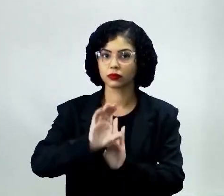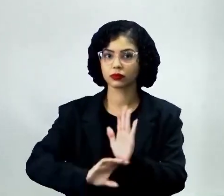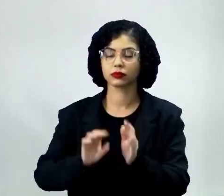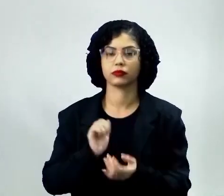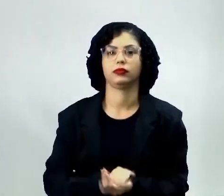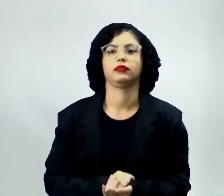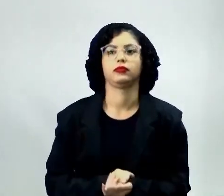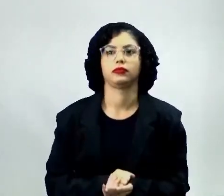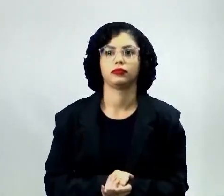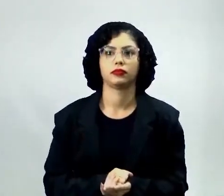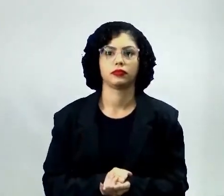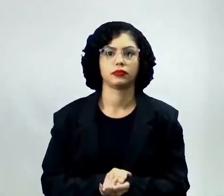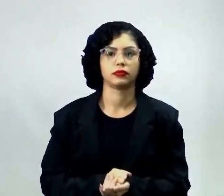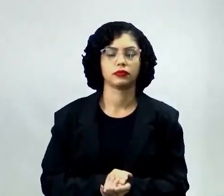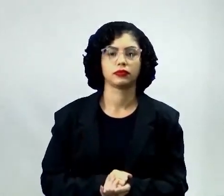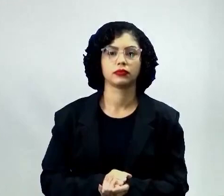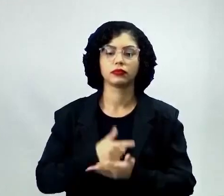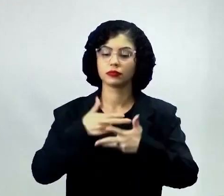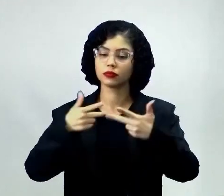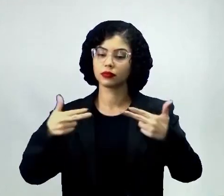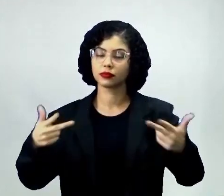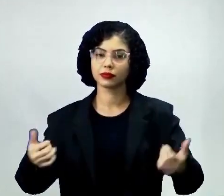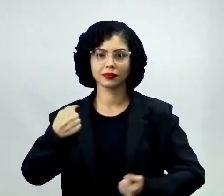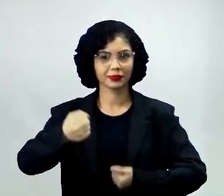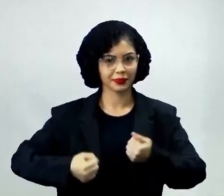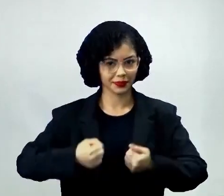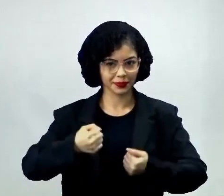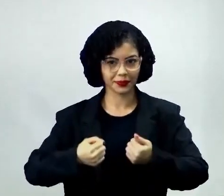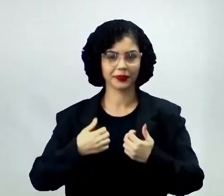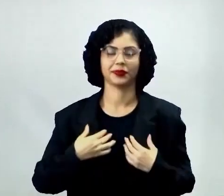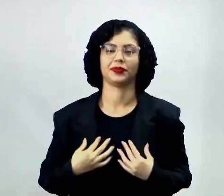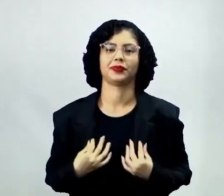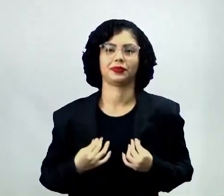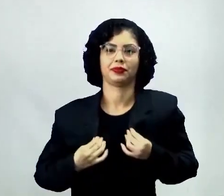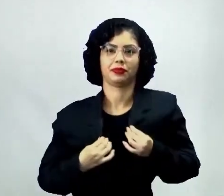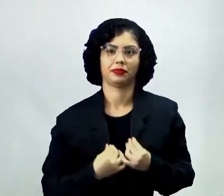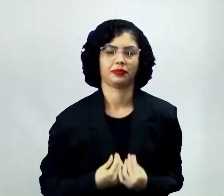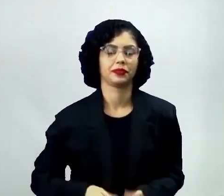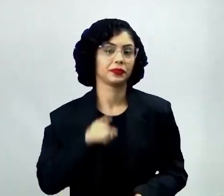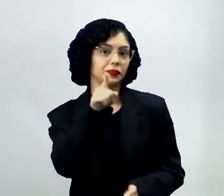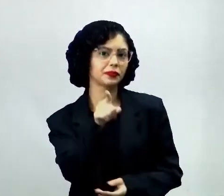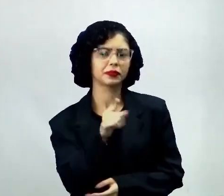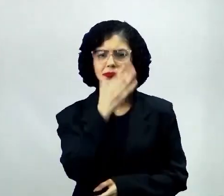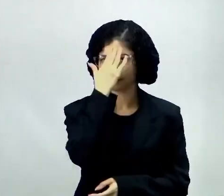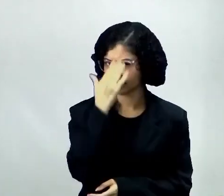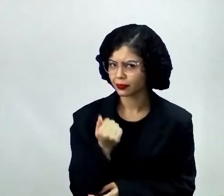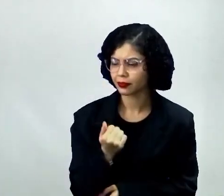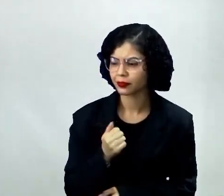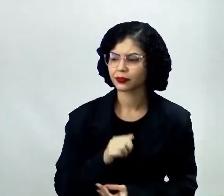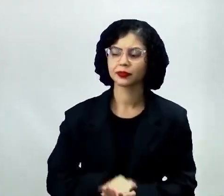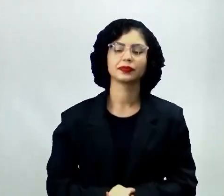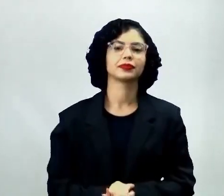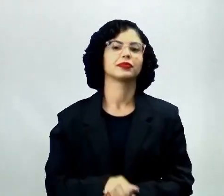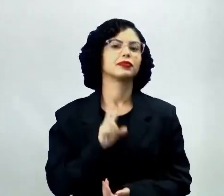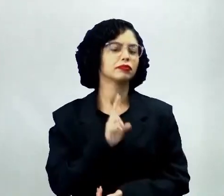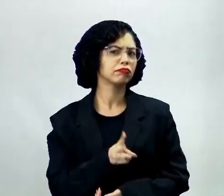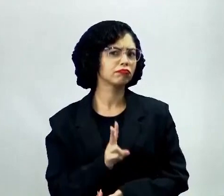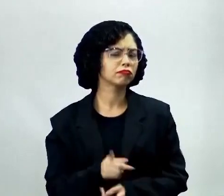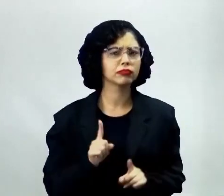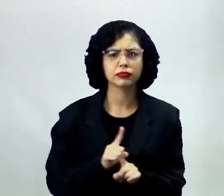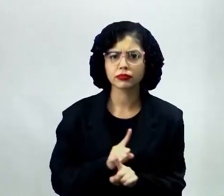são os meios de transportes. Você sabia que nem